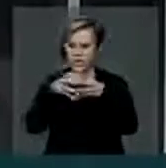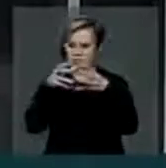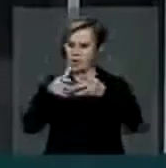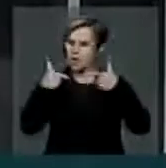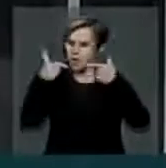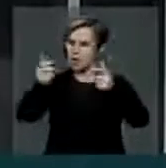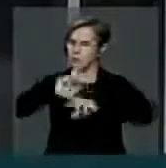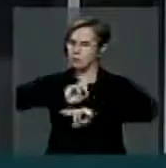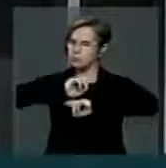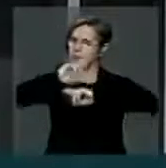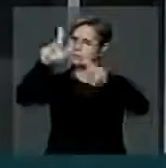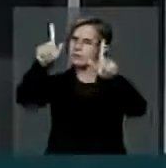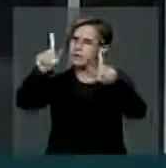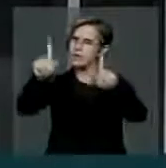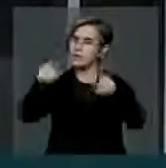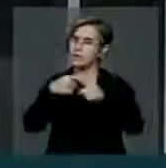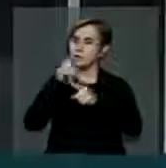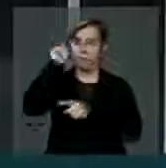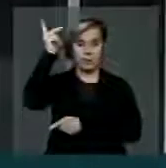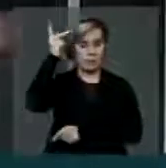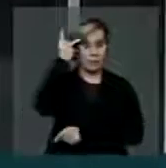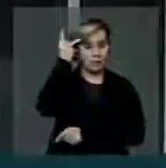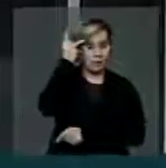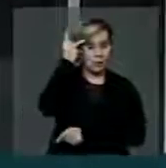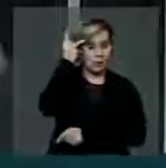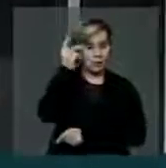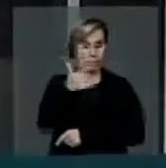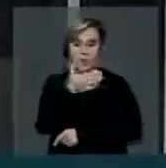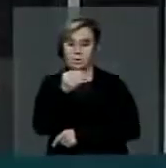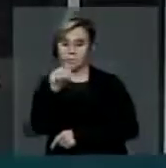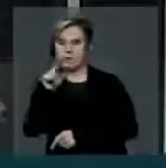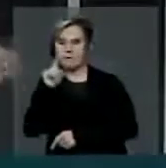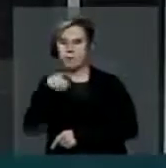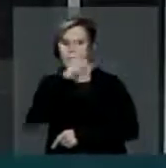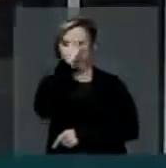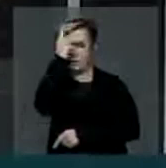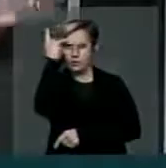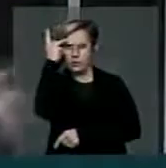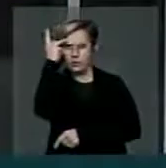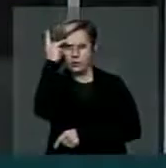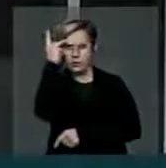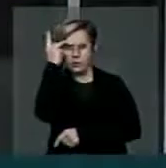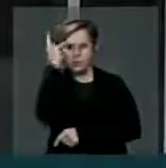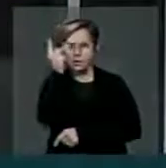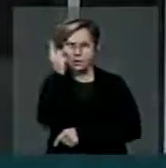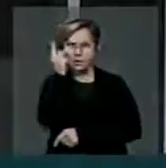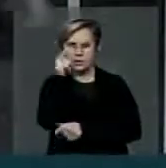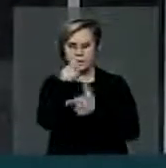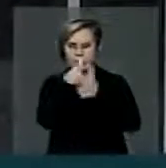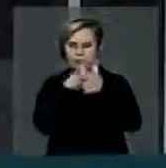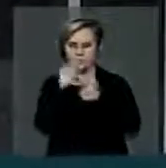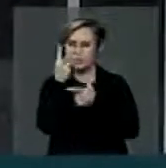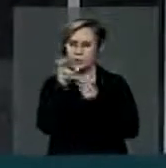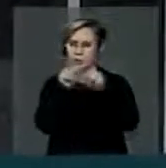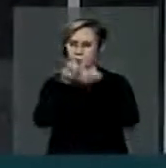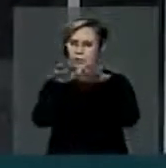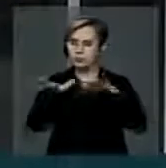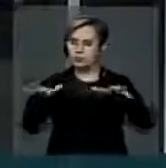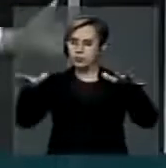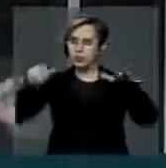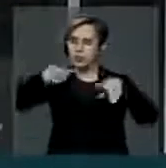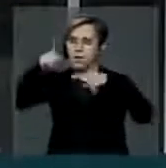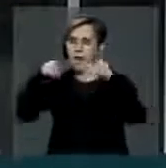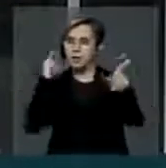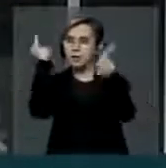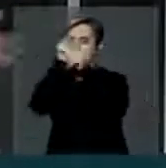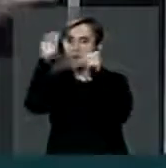diferente. Porque lá em São Paulo, 100 mil pessoas se dividiram em três grupos e se encontraram lá